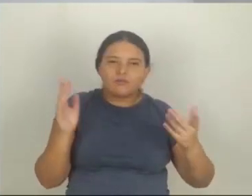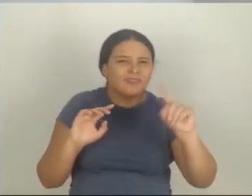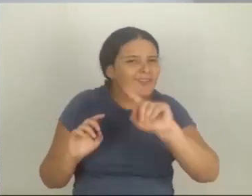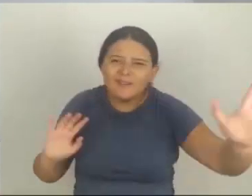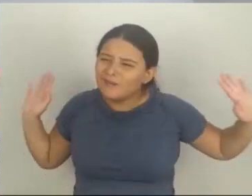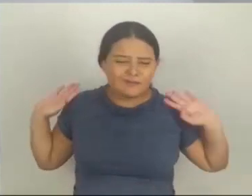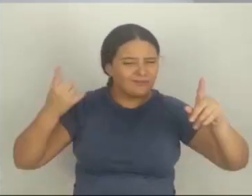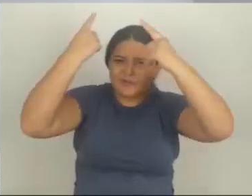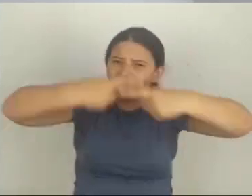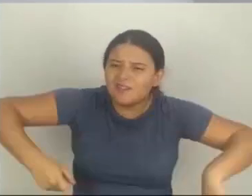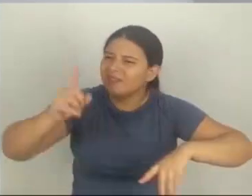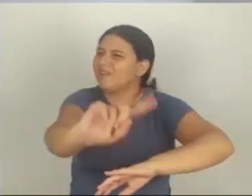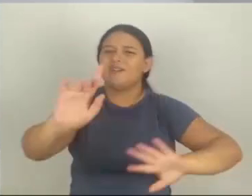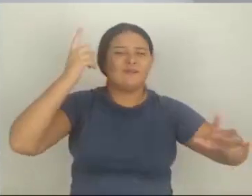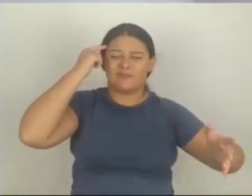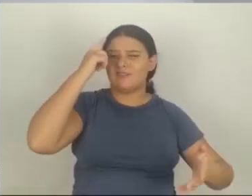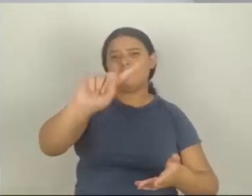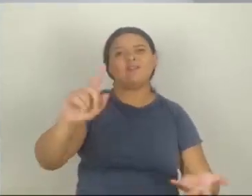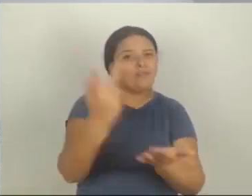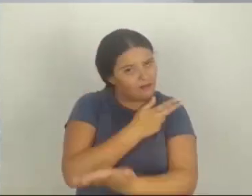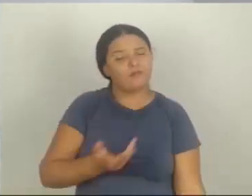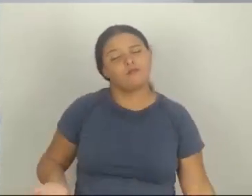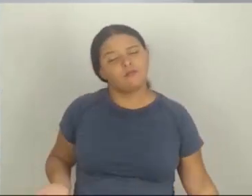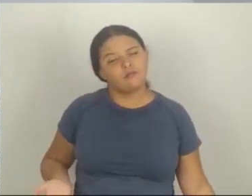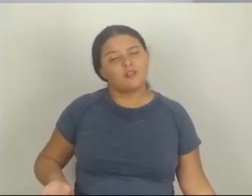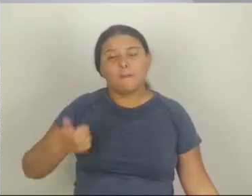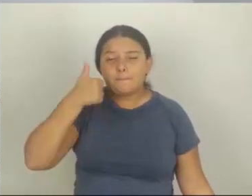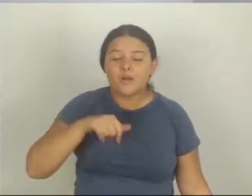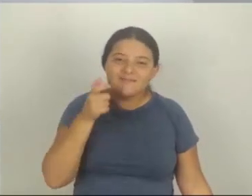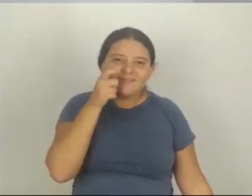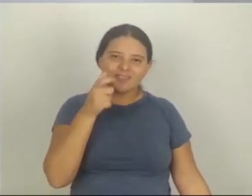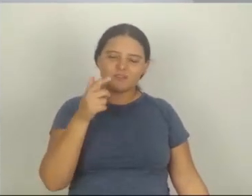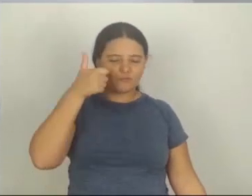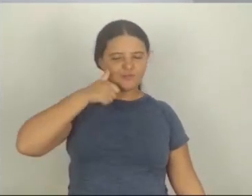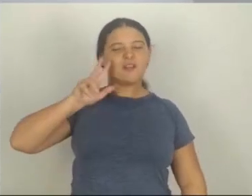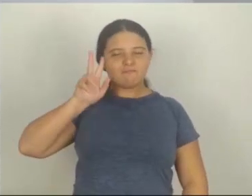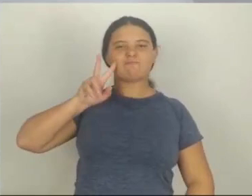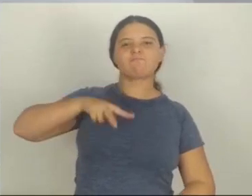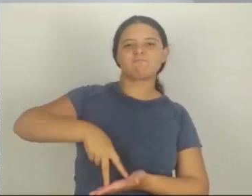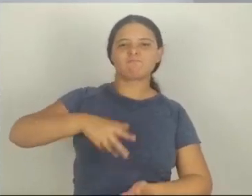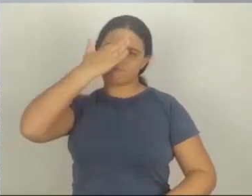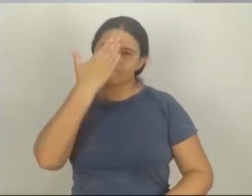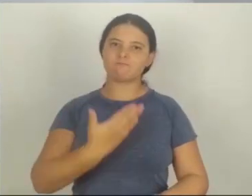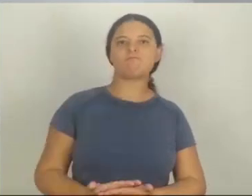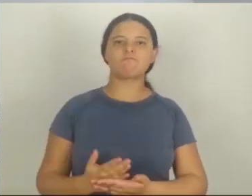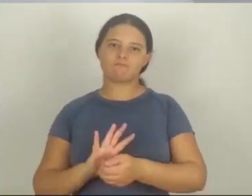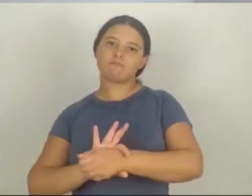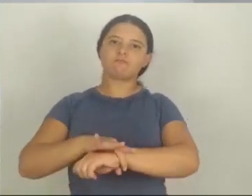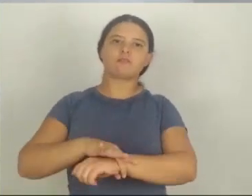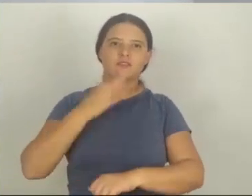concorrência. Nada disso, gente. Não tem que pensar assim. As mulheres mais interessantes são as seguras, as autoconfiantes.